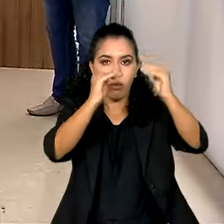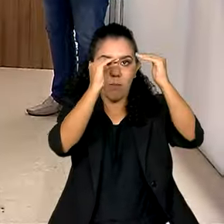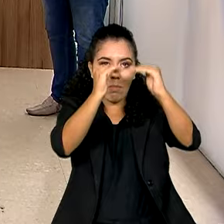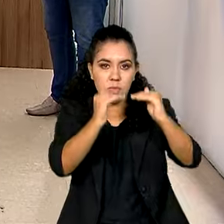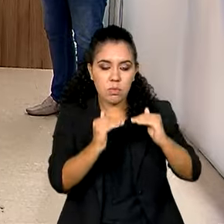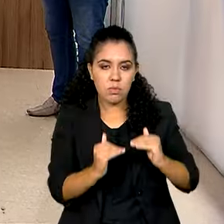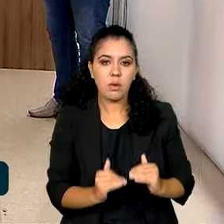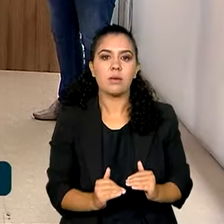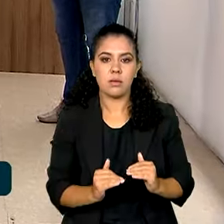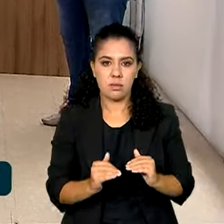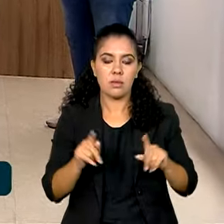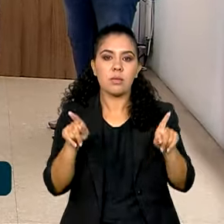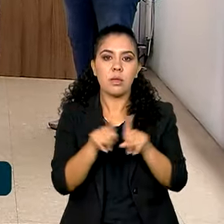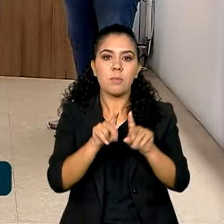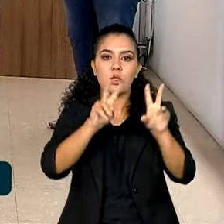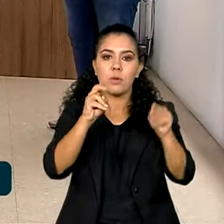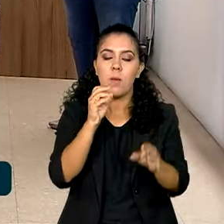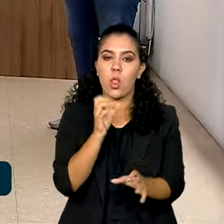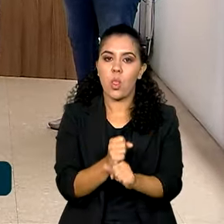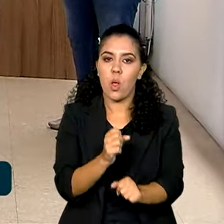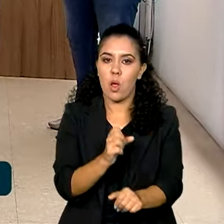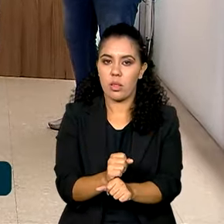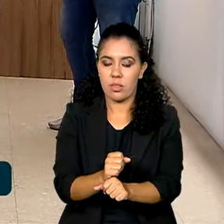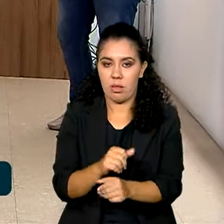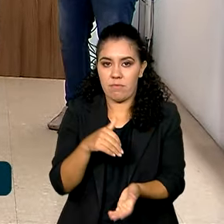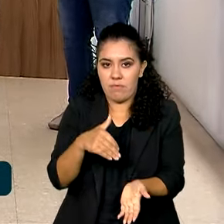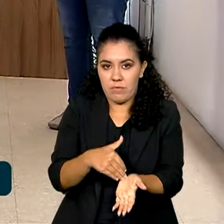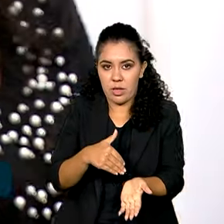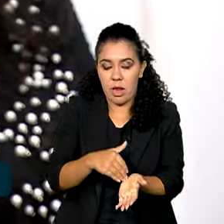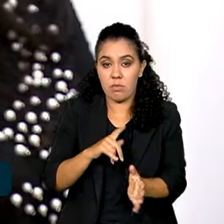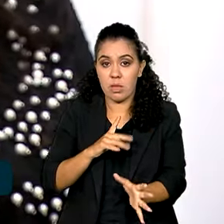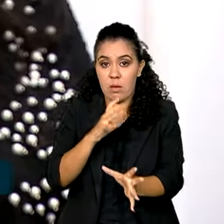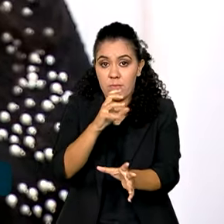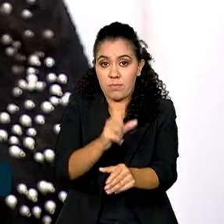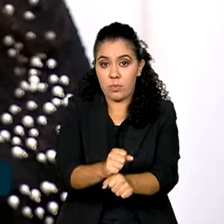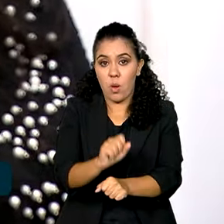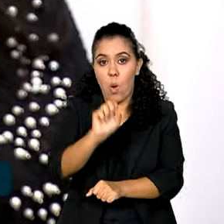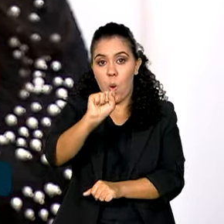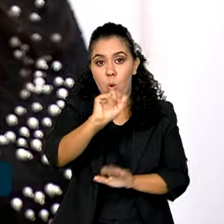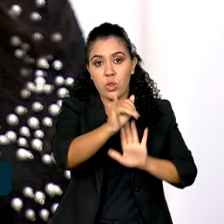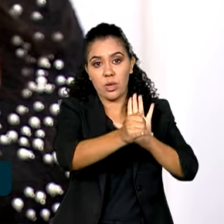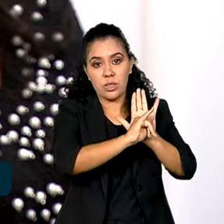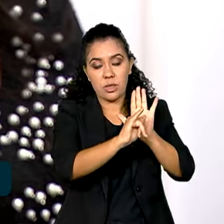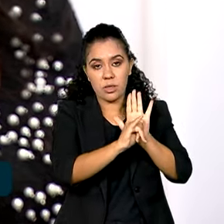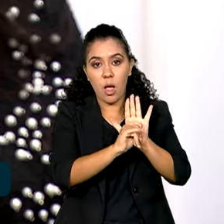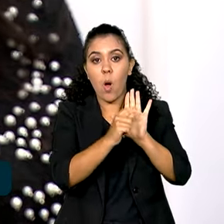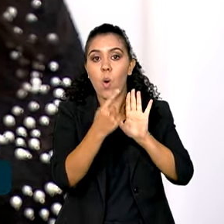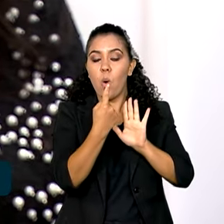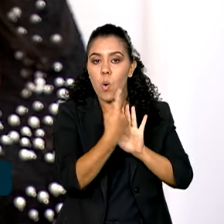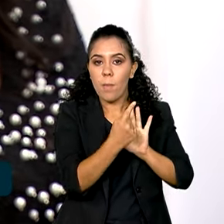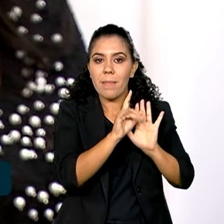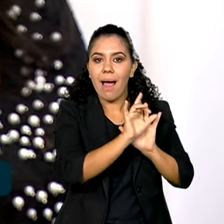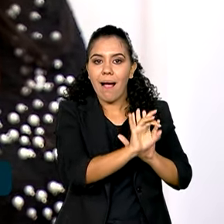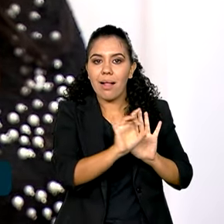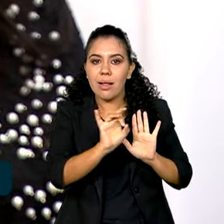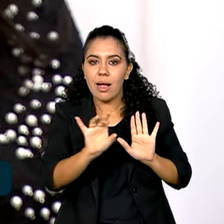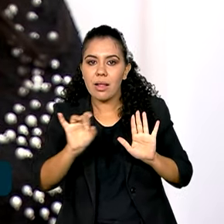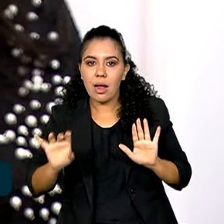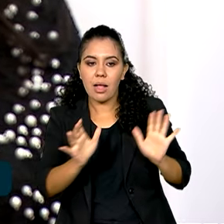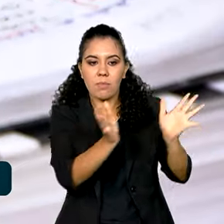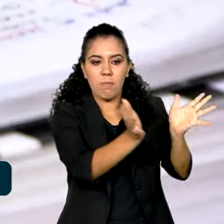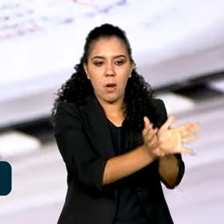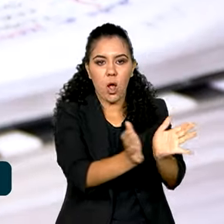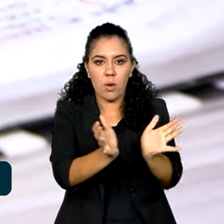composição das notas finais. São oito editais, um para cada bloco temático. E a